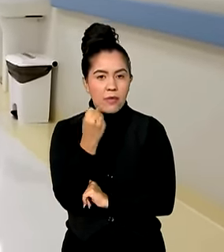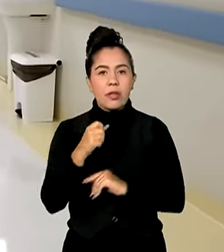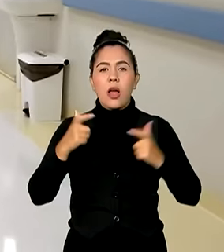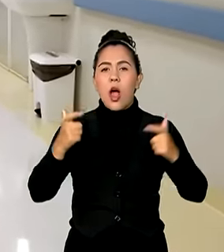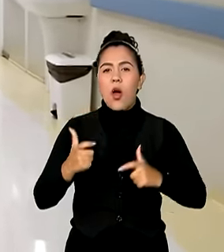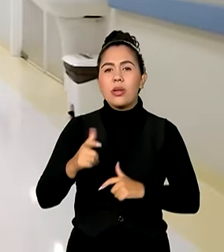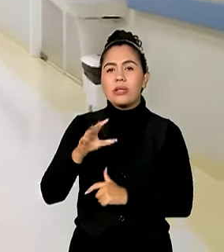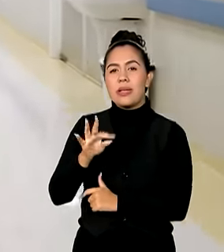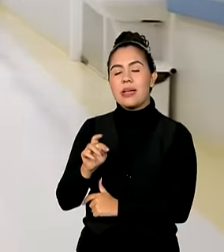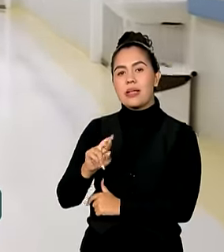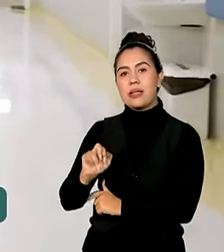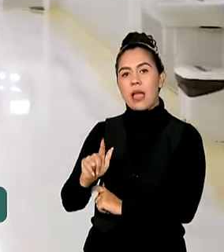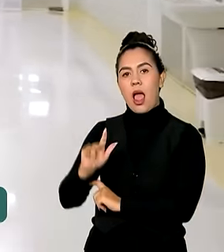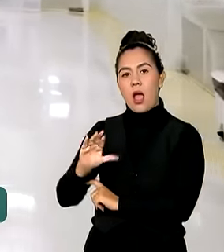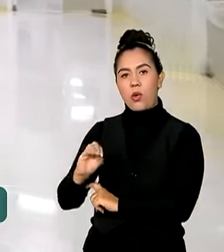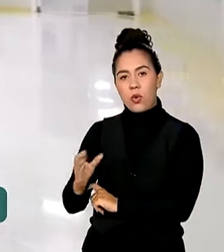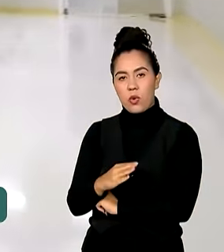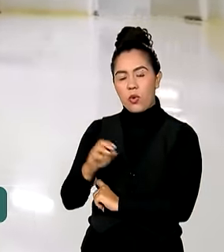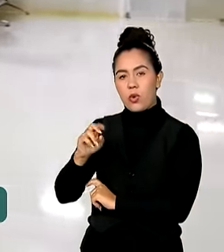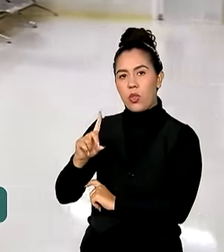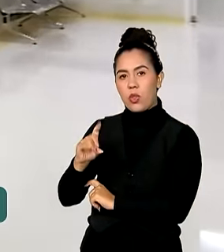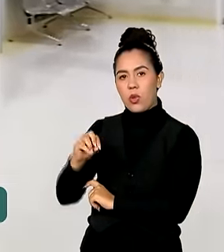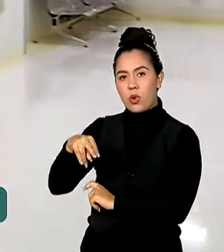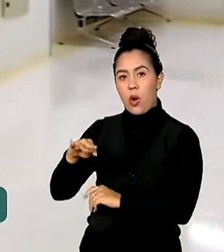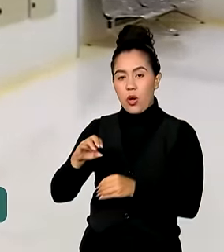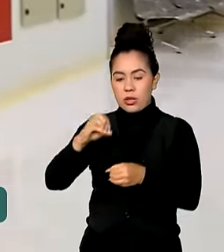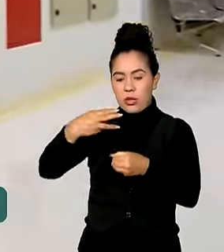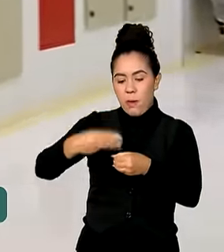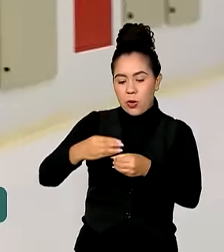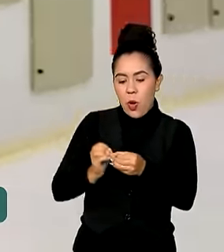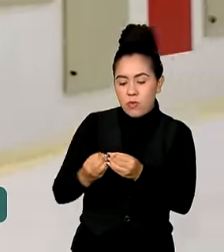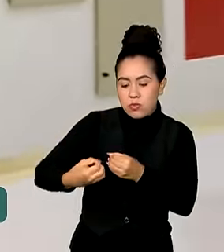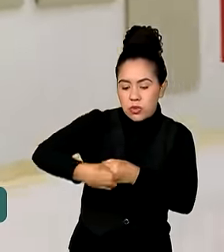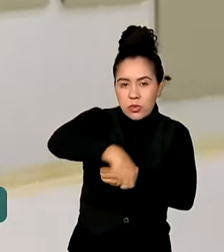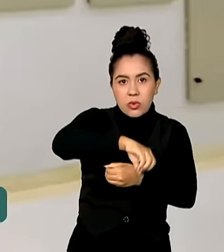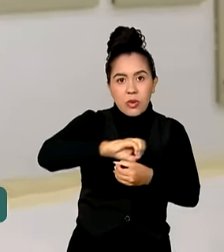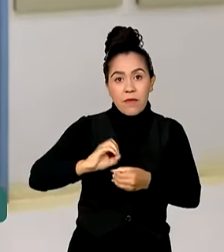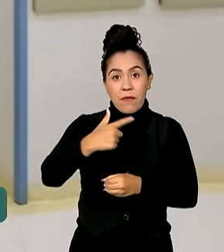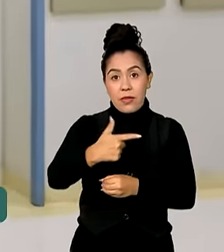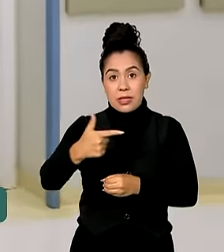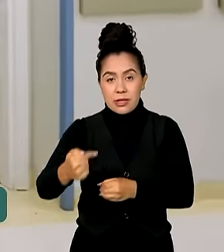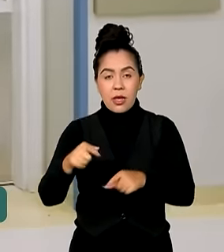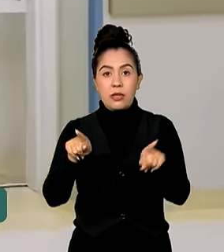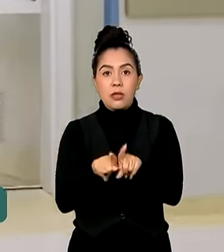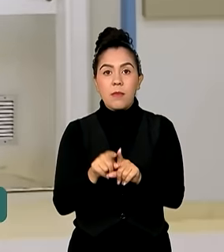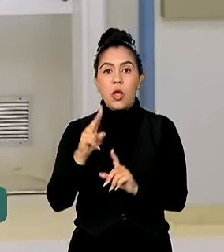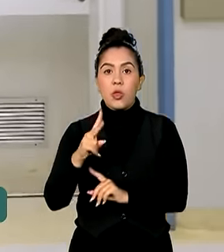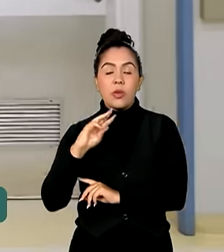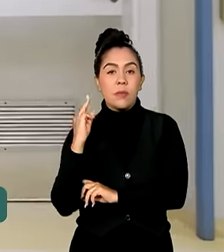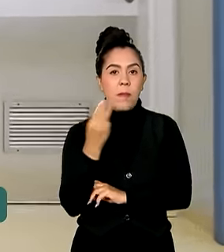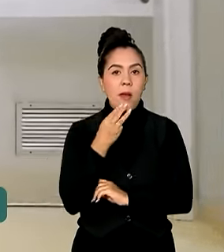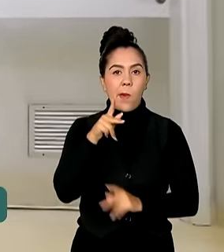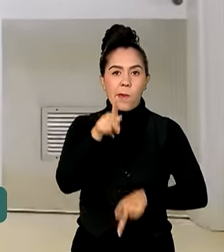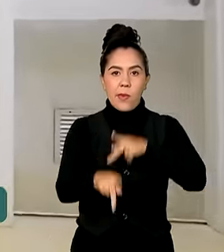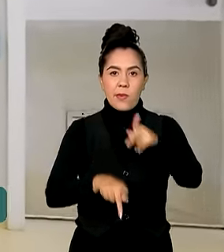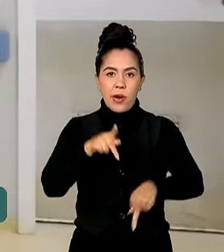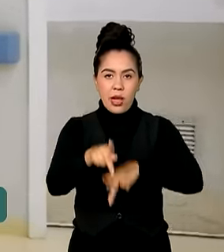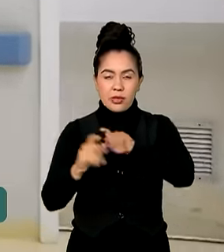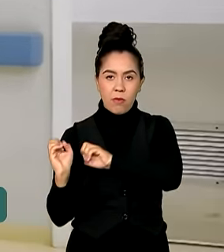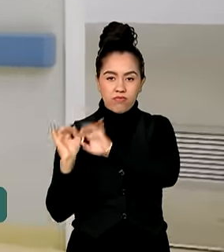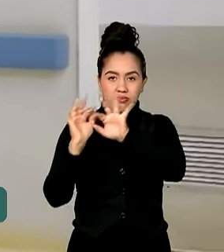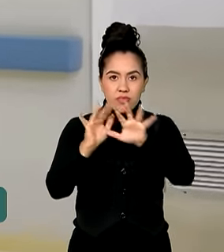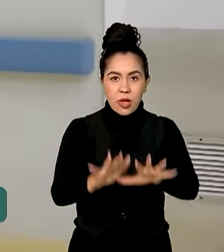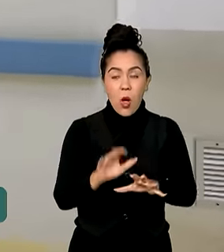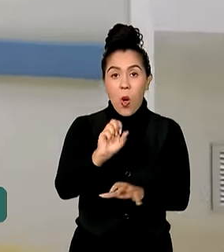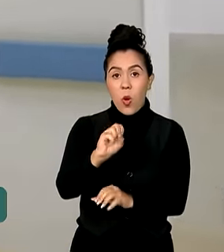Norte, que reúne 27 municípios e uma população de cerca de 2 milhões de habitantes. 80%